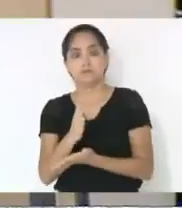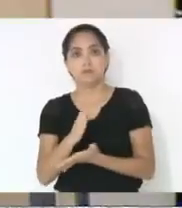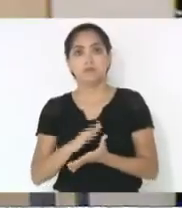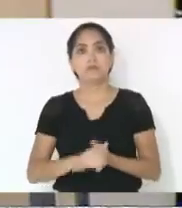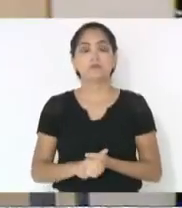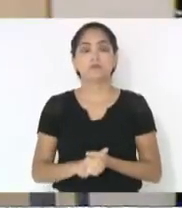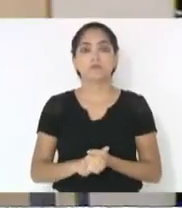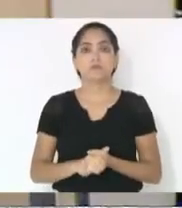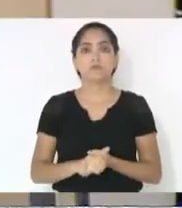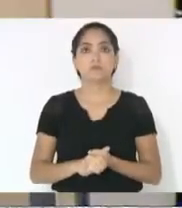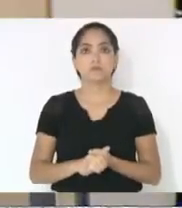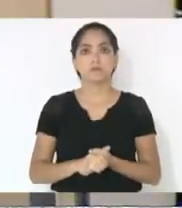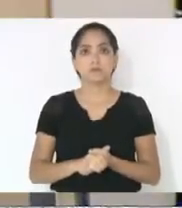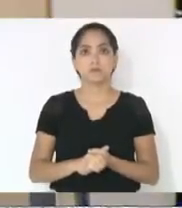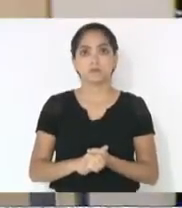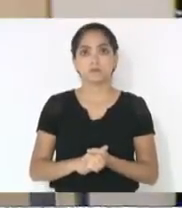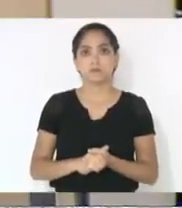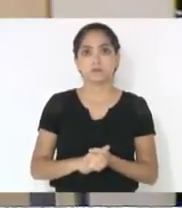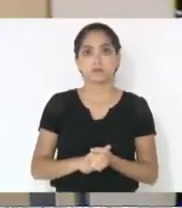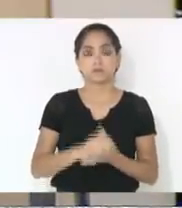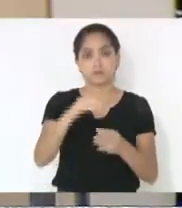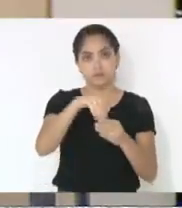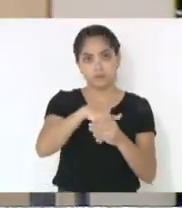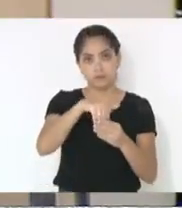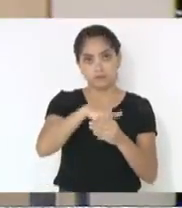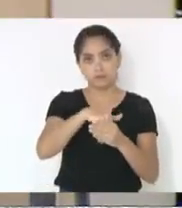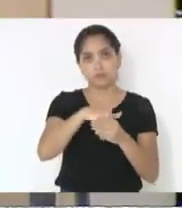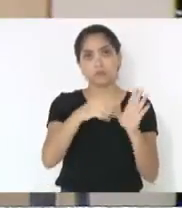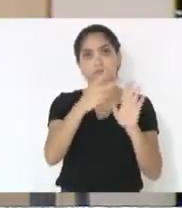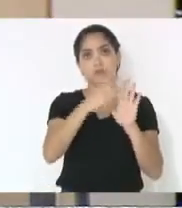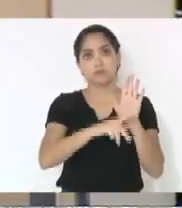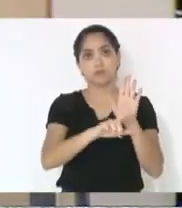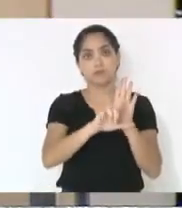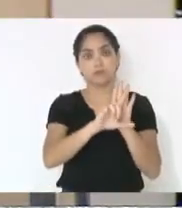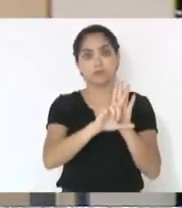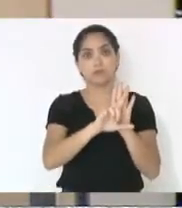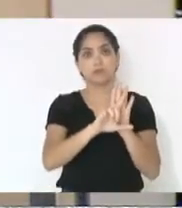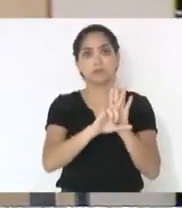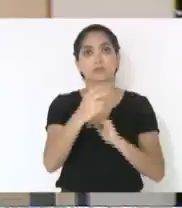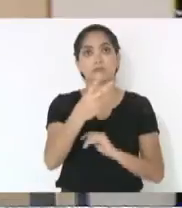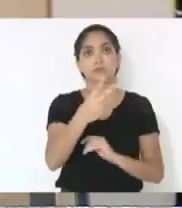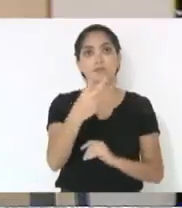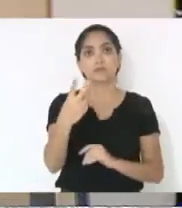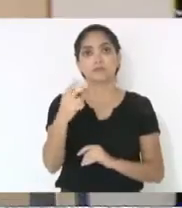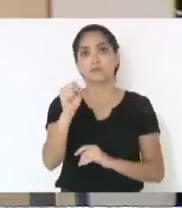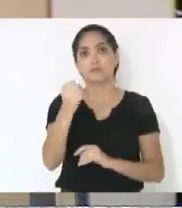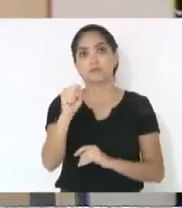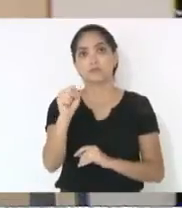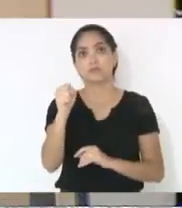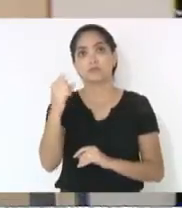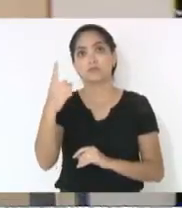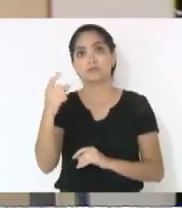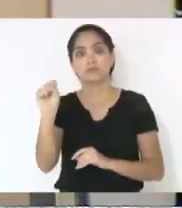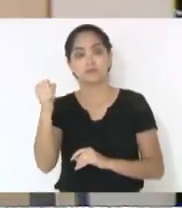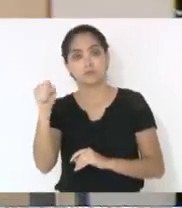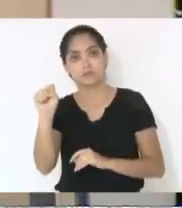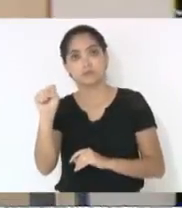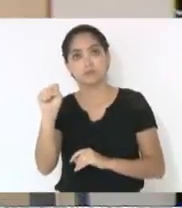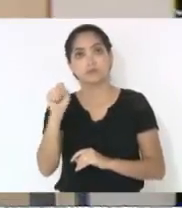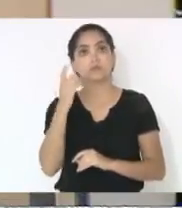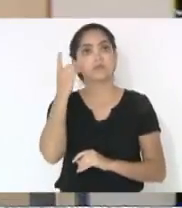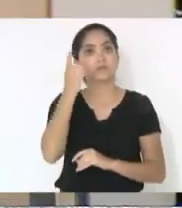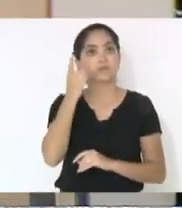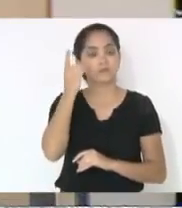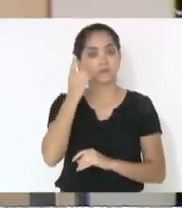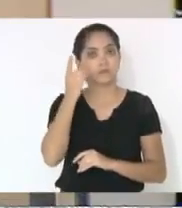Aprovado. Votação da redação final, PL 228.8, de 2018, de